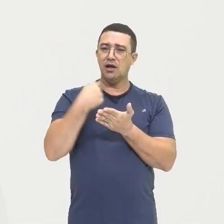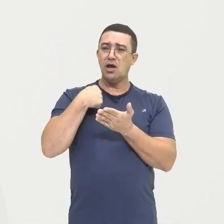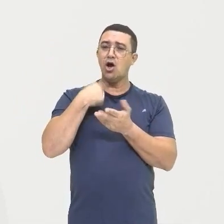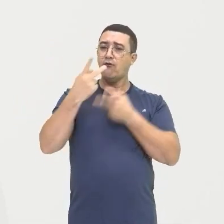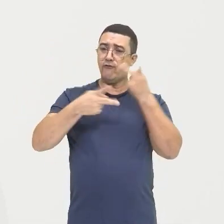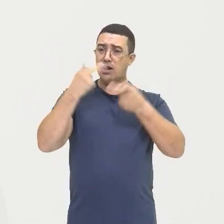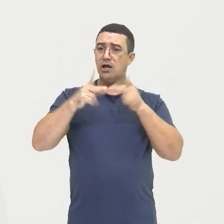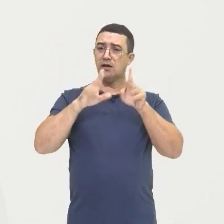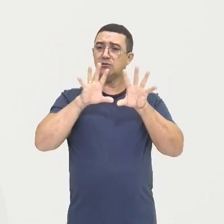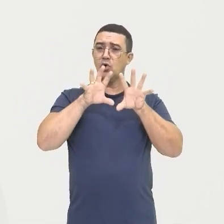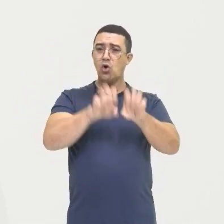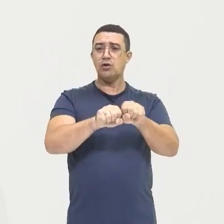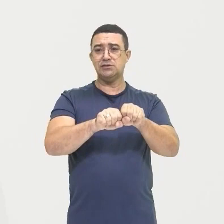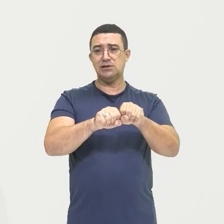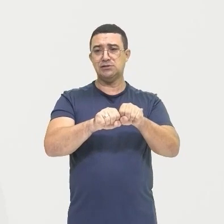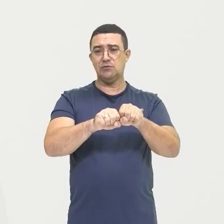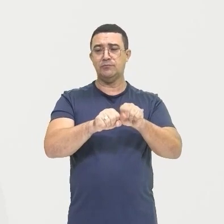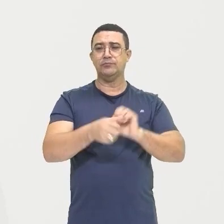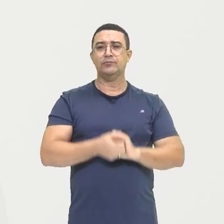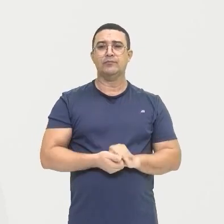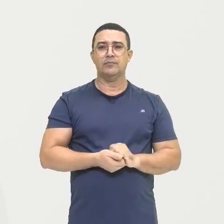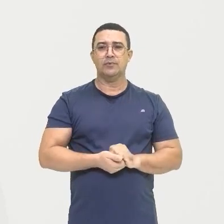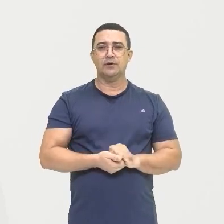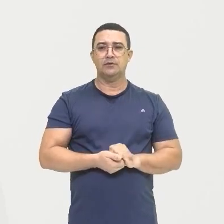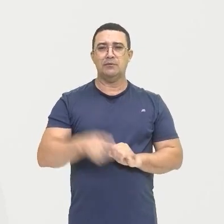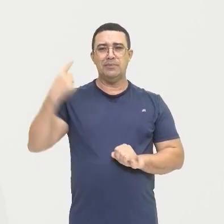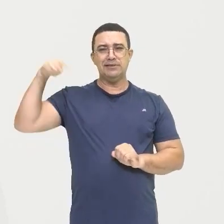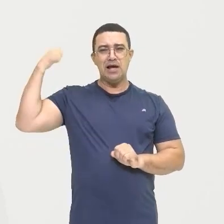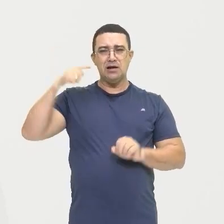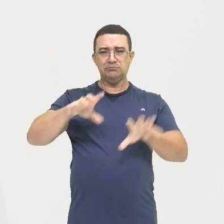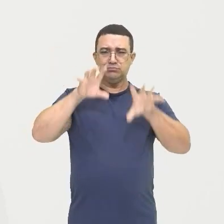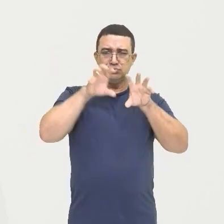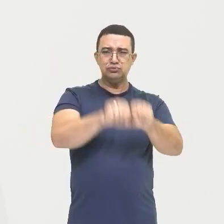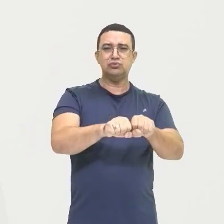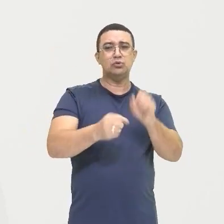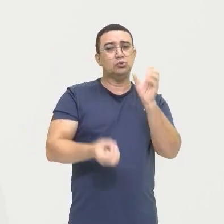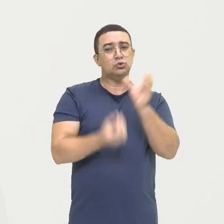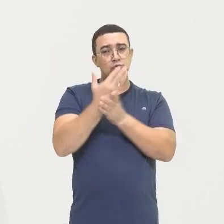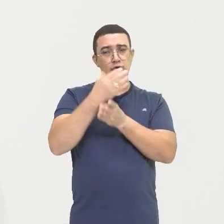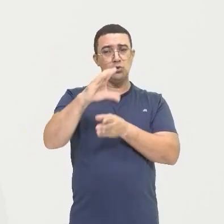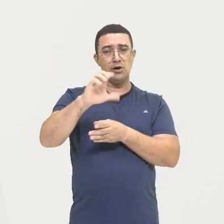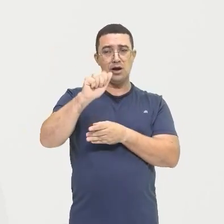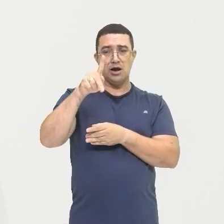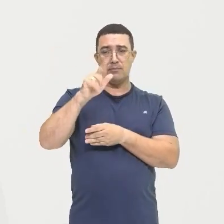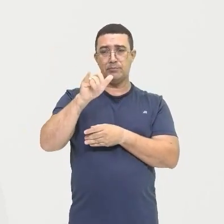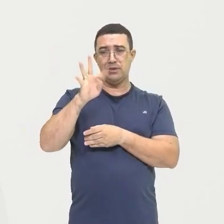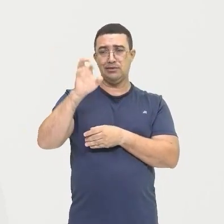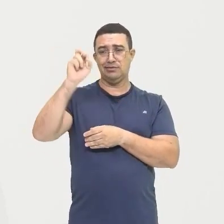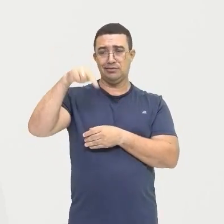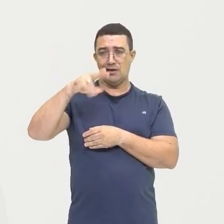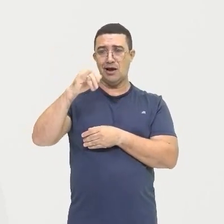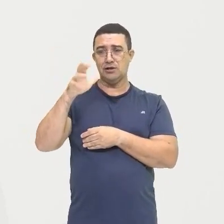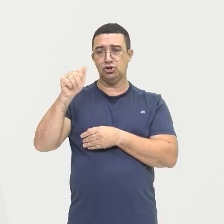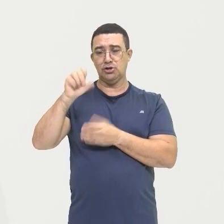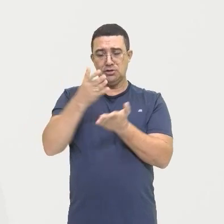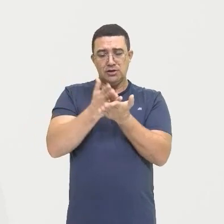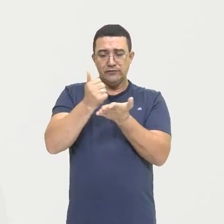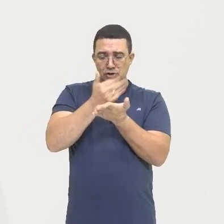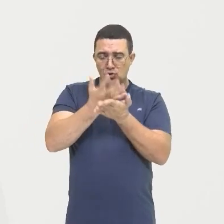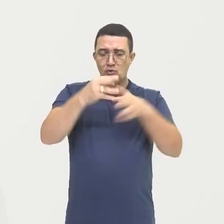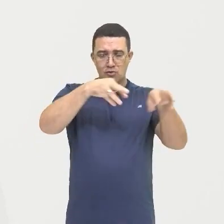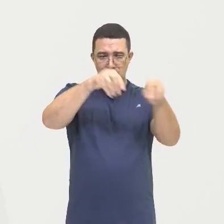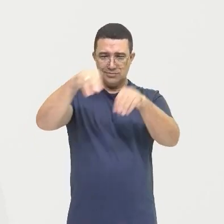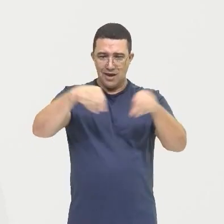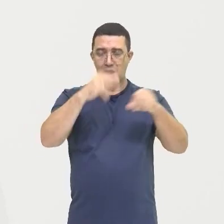Então durante Esse período Da colonização Onde surgiram As capitanias Hereditárias Eles dividiram Ali o nosso